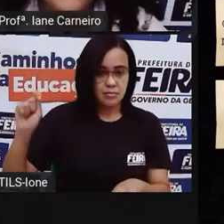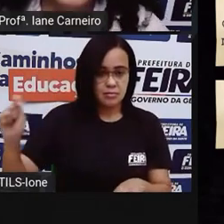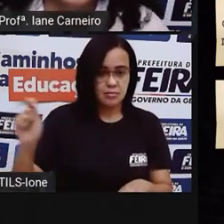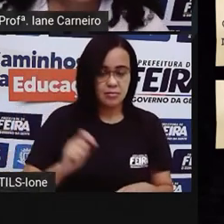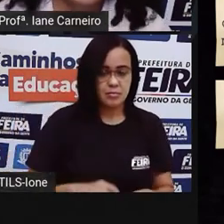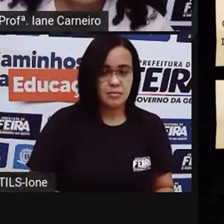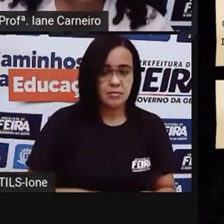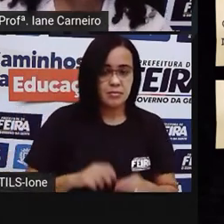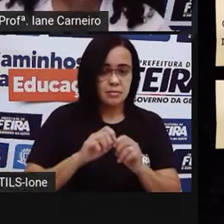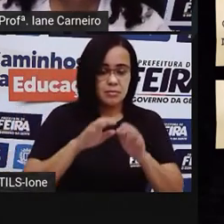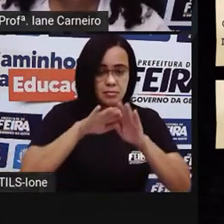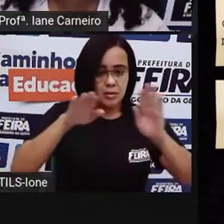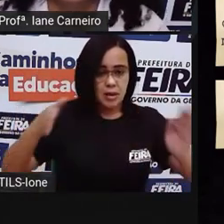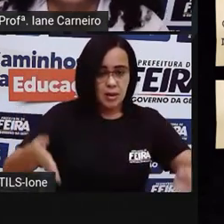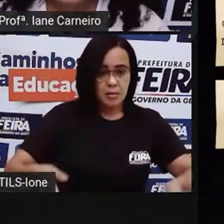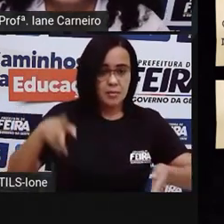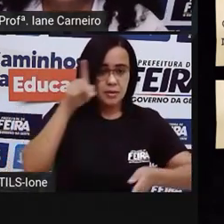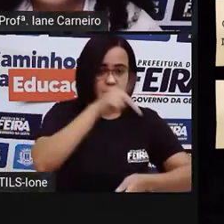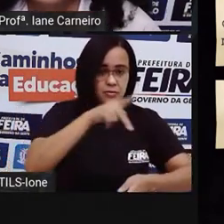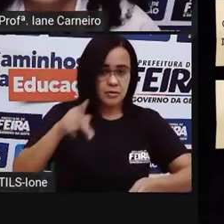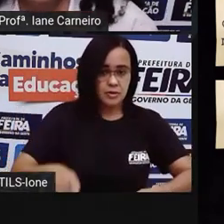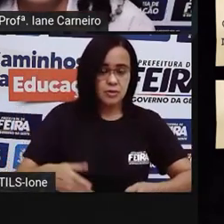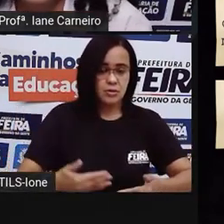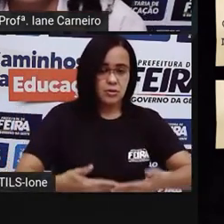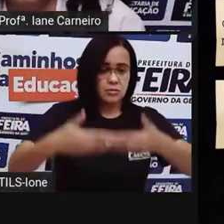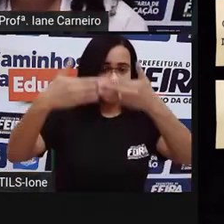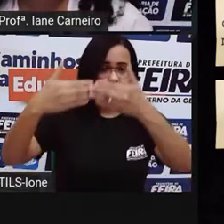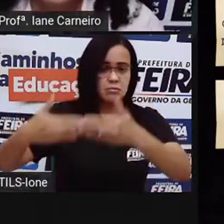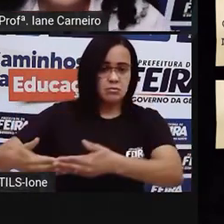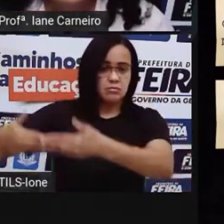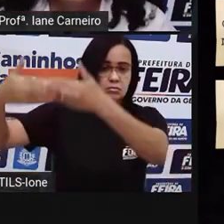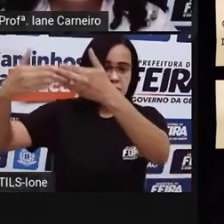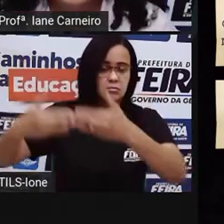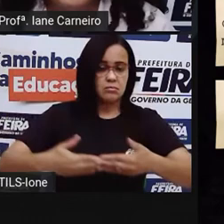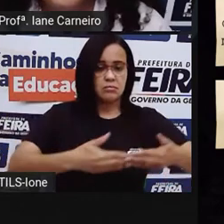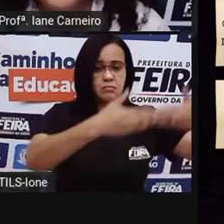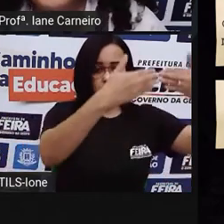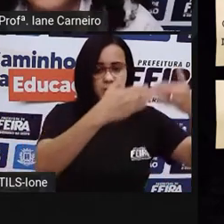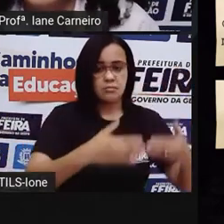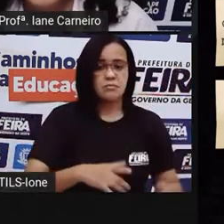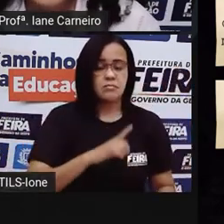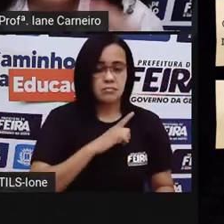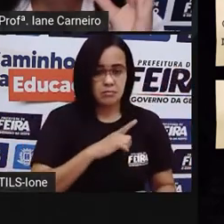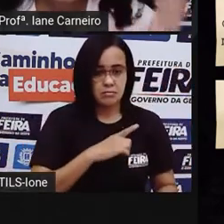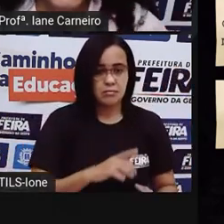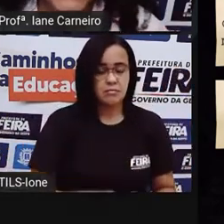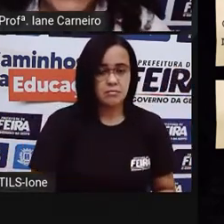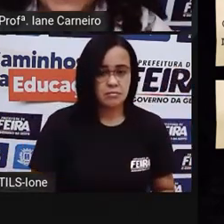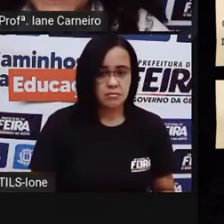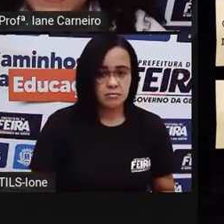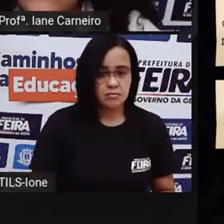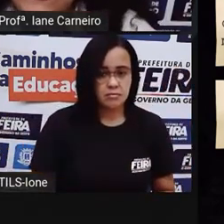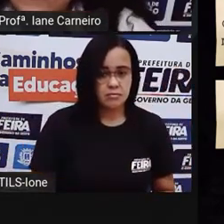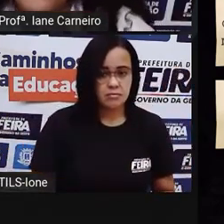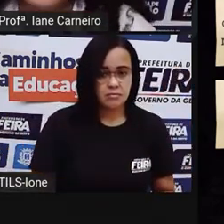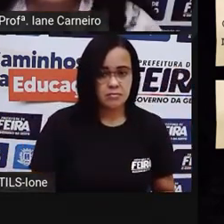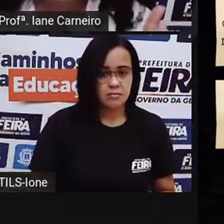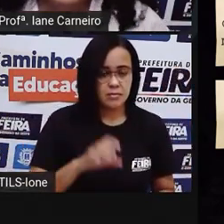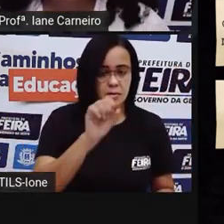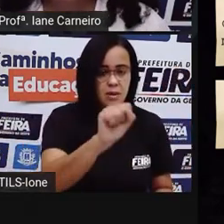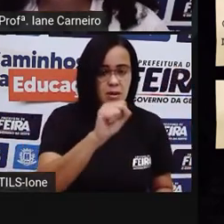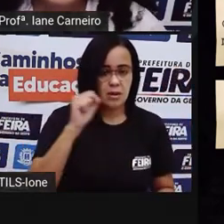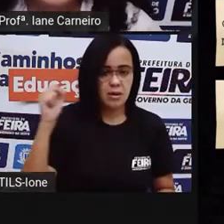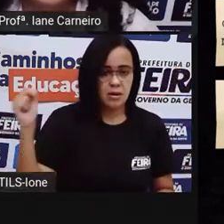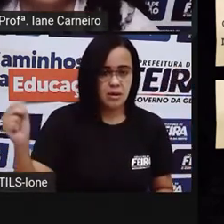professora e as paredes, né? Tem essa parede, esse e tal. Aí eu queria saber de vocês, né? A porta dessa sala de aula